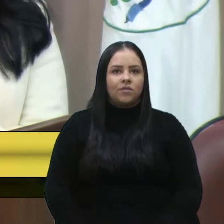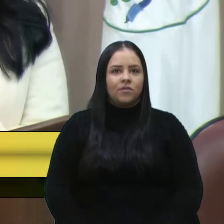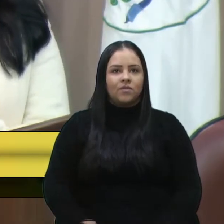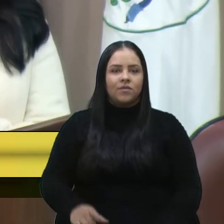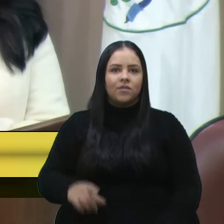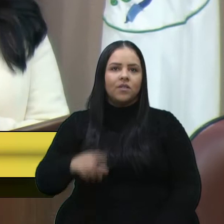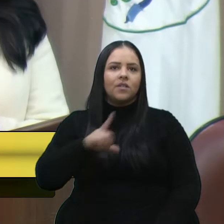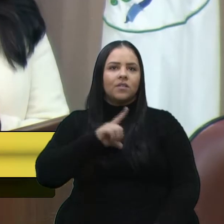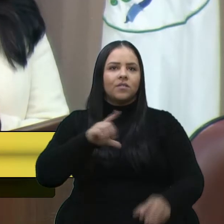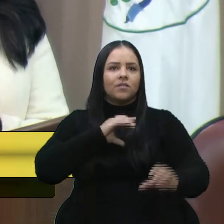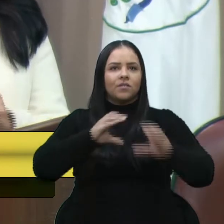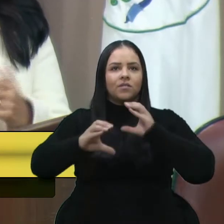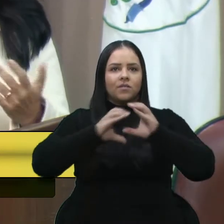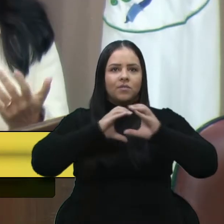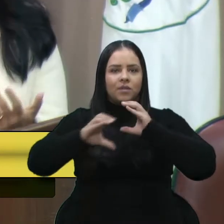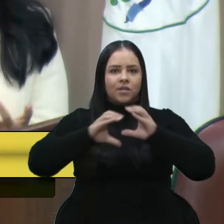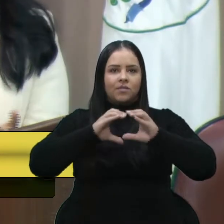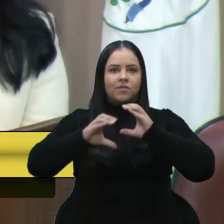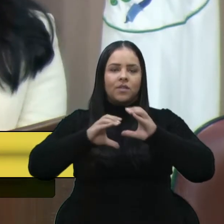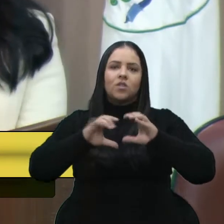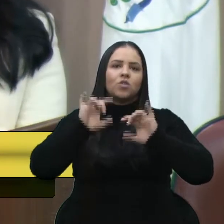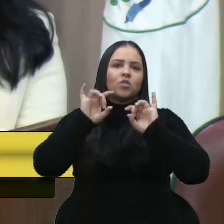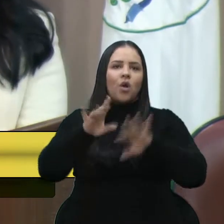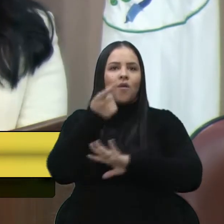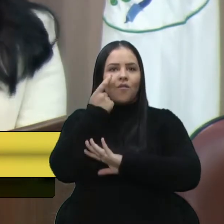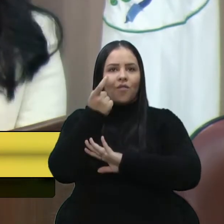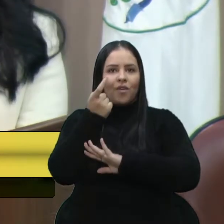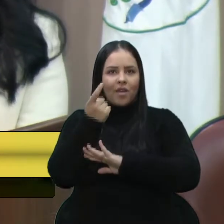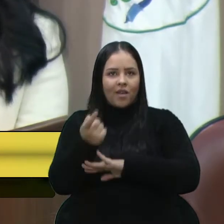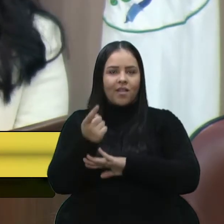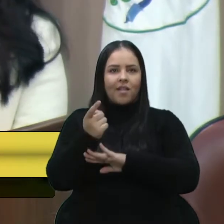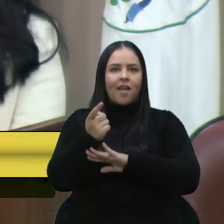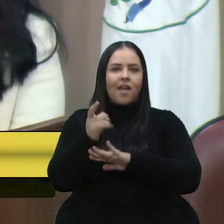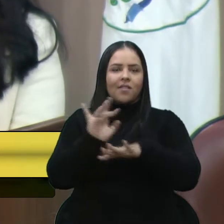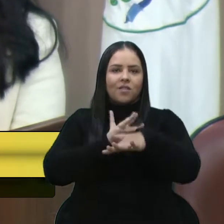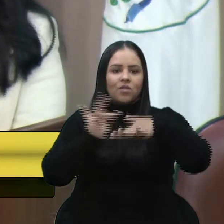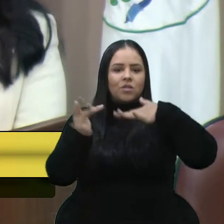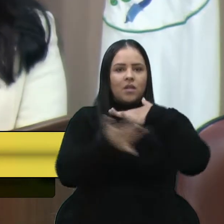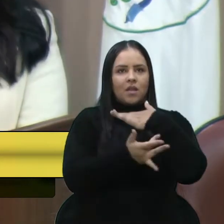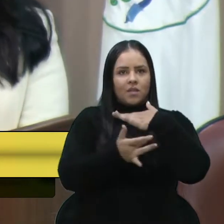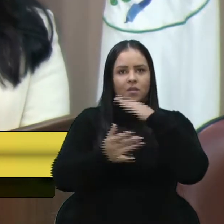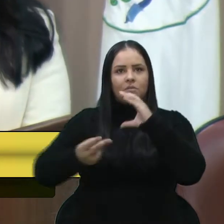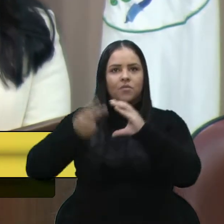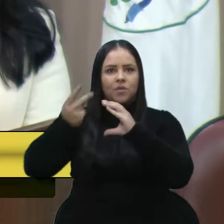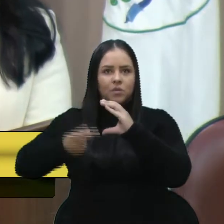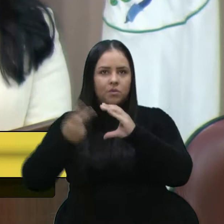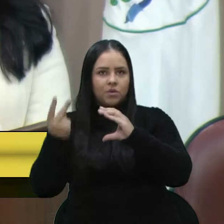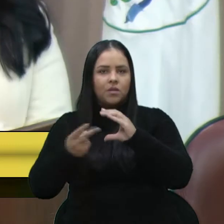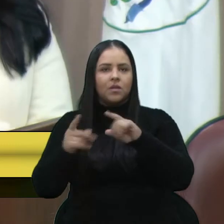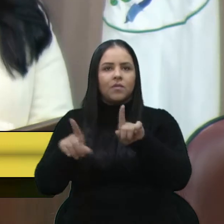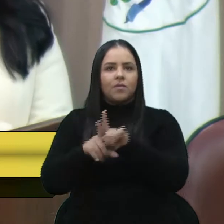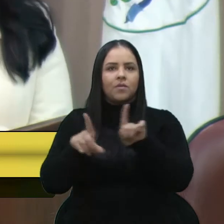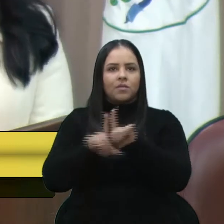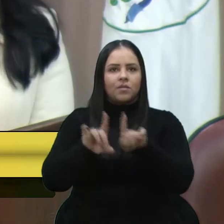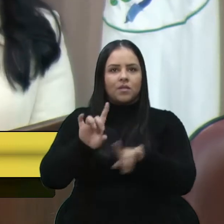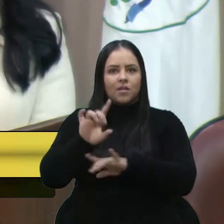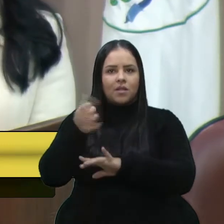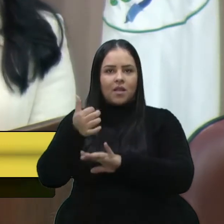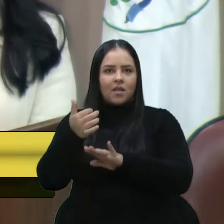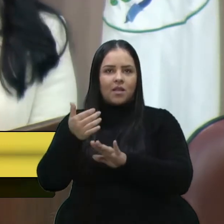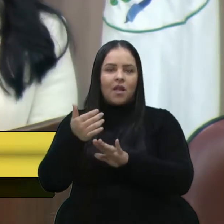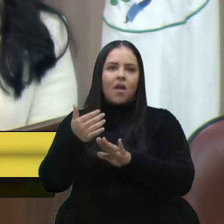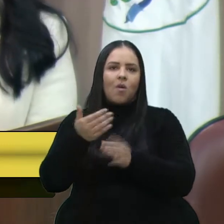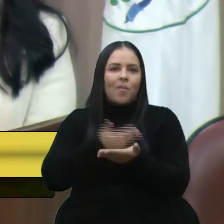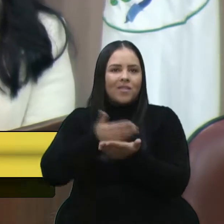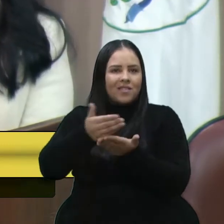comunicação, é muito simples, é só acessar as redes sociais da Câmara ou a própria TV Câmara pelo canal 16 da NET, a partir das 7h30 da